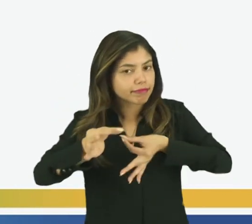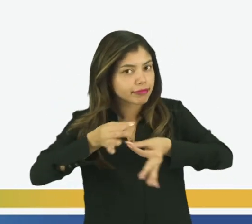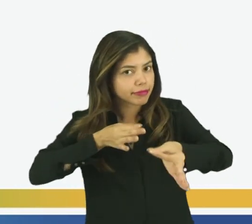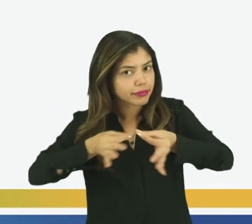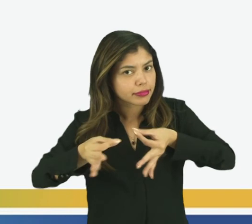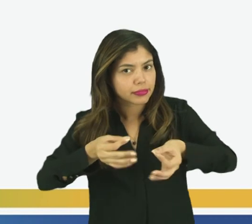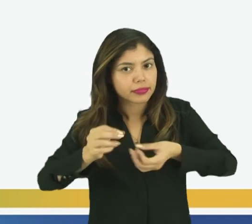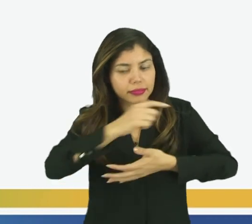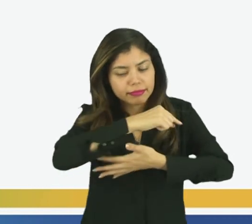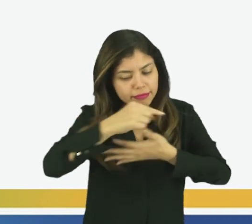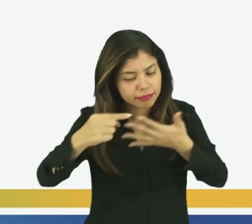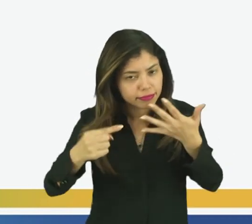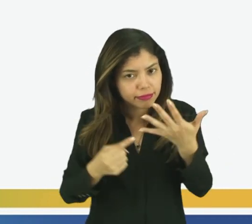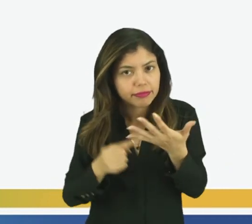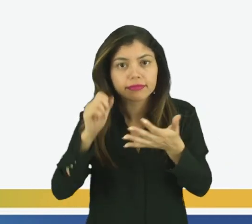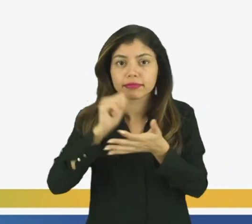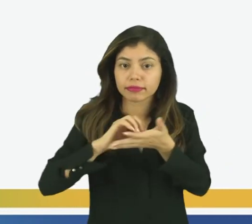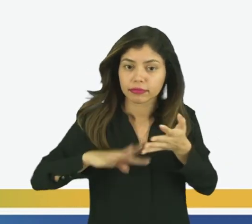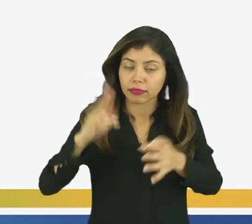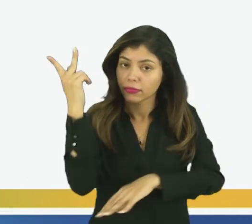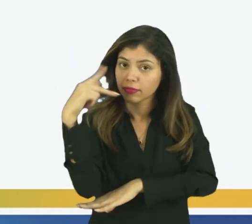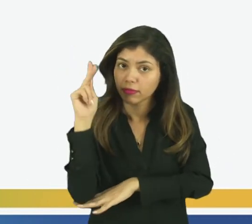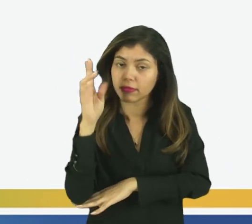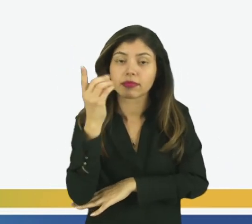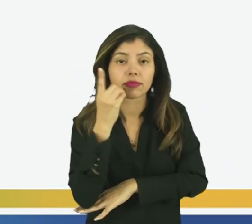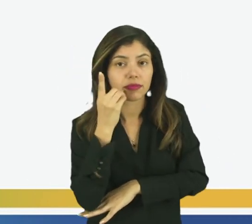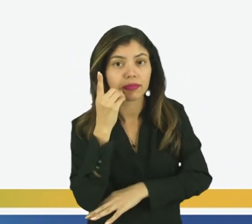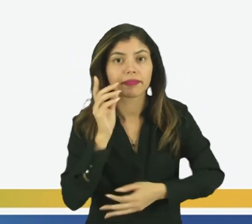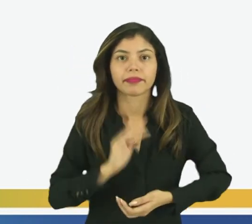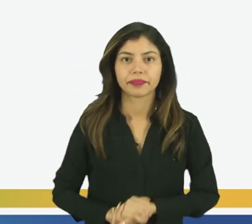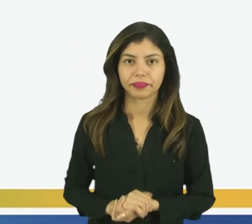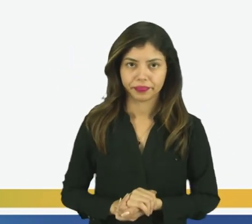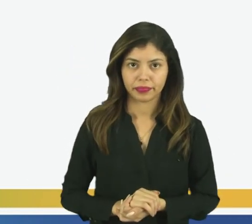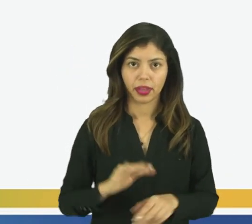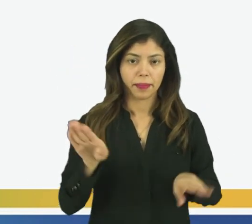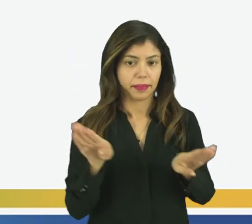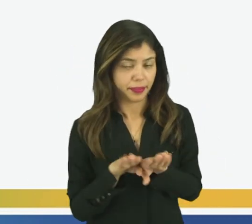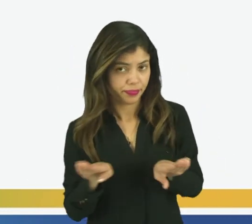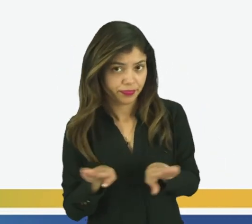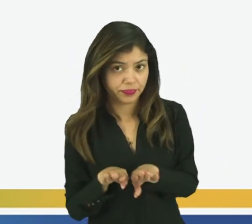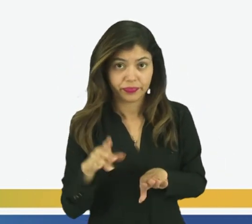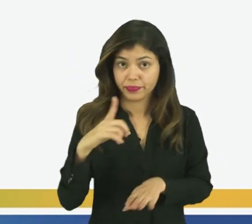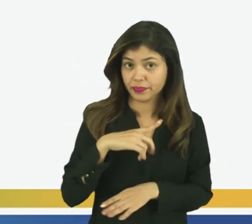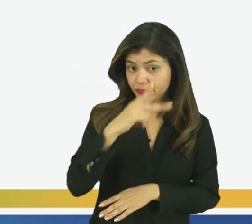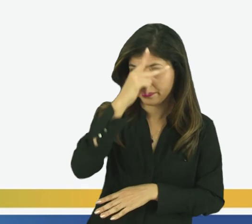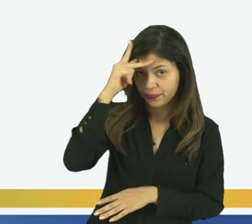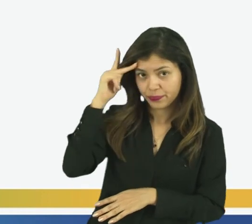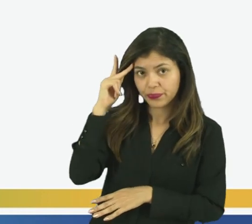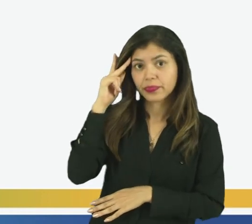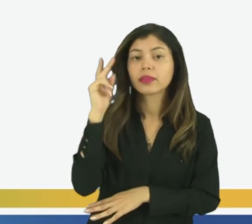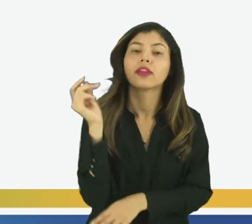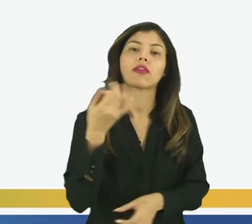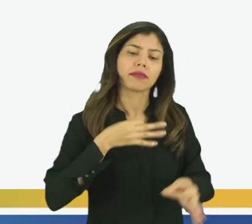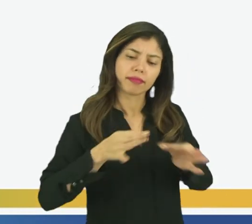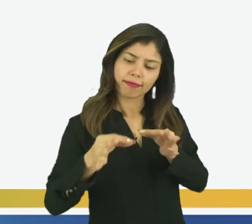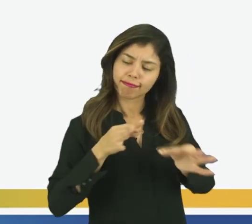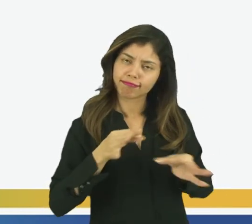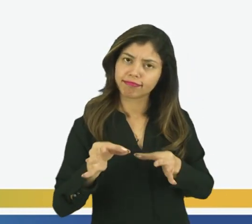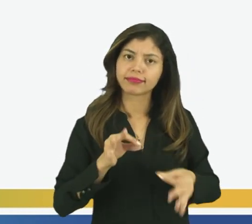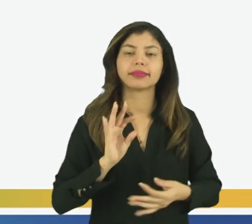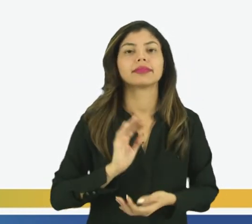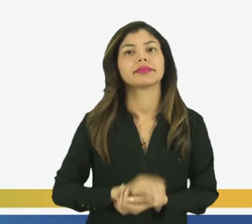diversas atividades durante todo o período do dia. Mas também existem pessoas que planejam